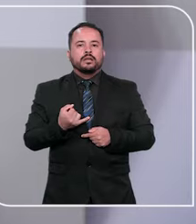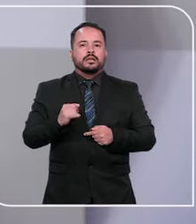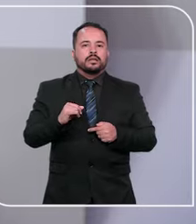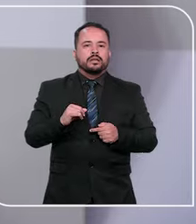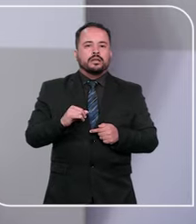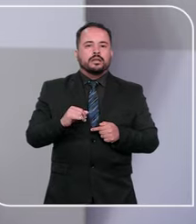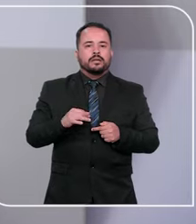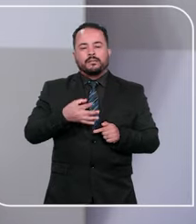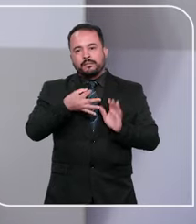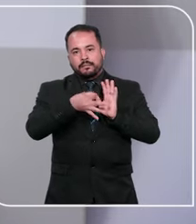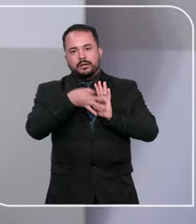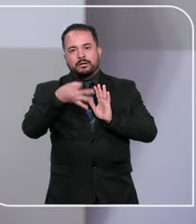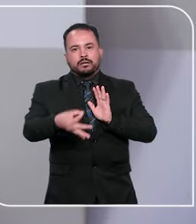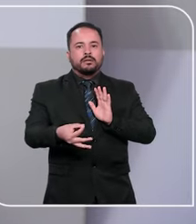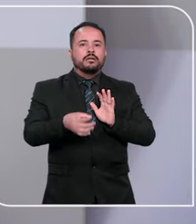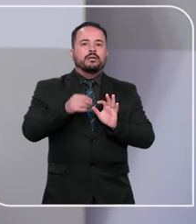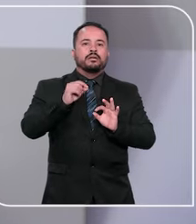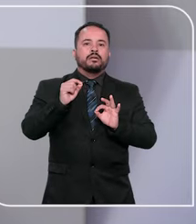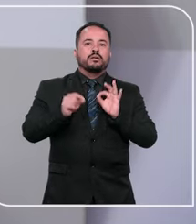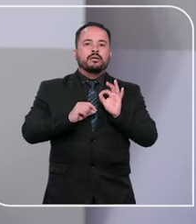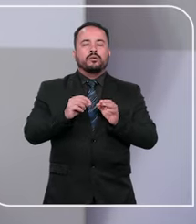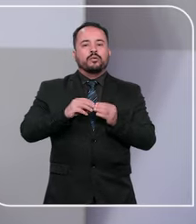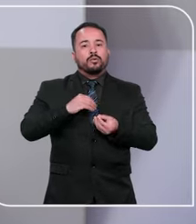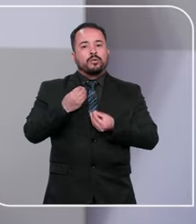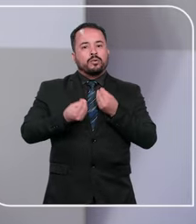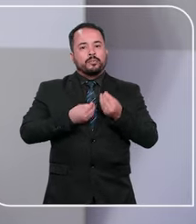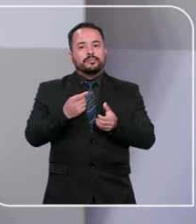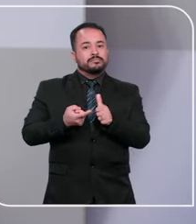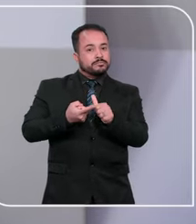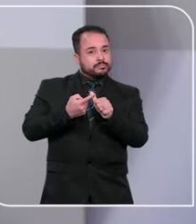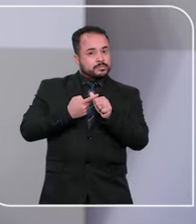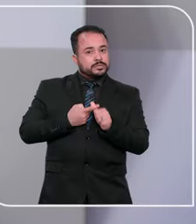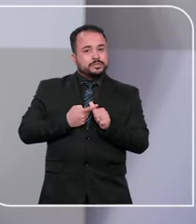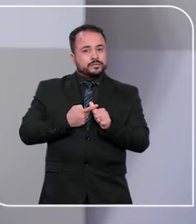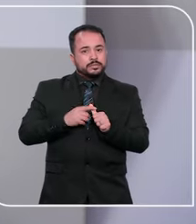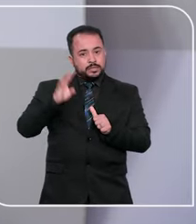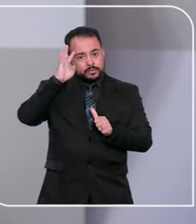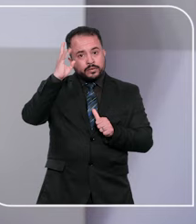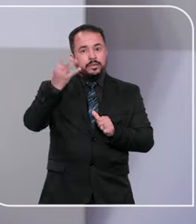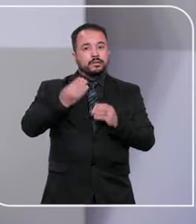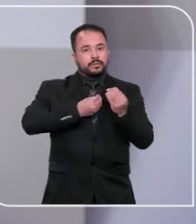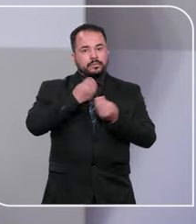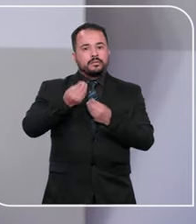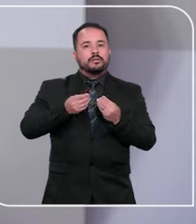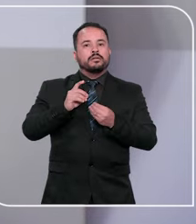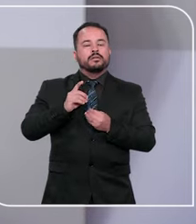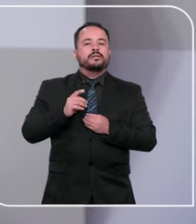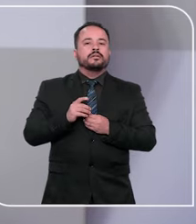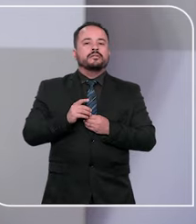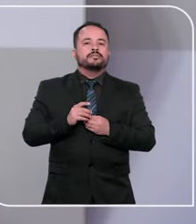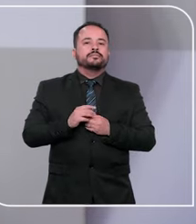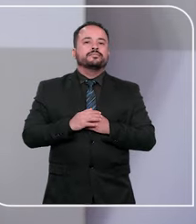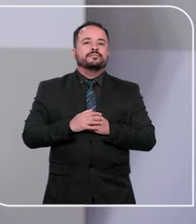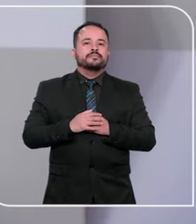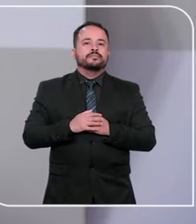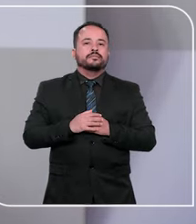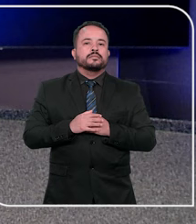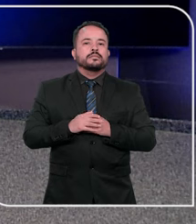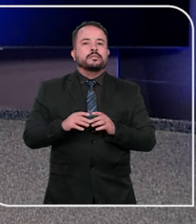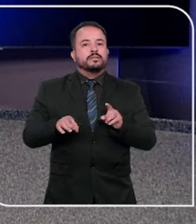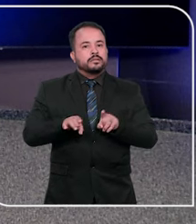com dicas de como não cair e também de como sair do vermelho está bem bacana te esperamos lá